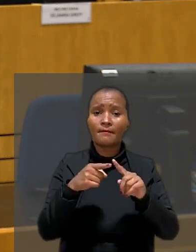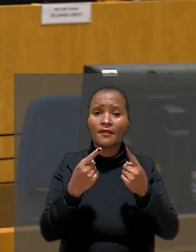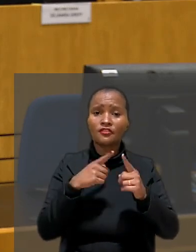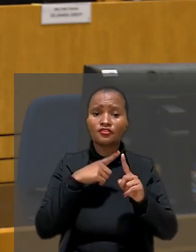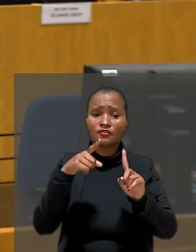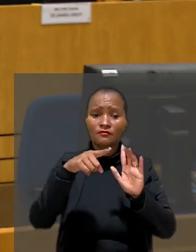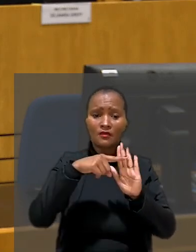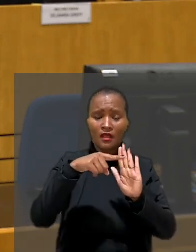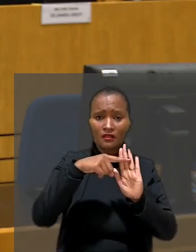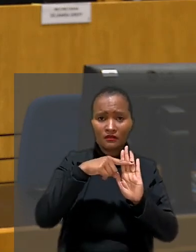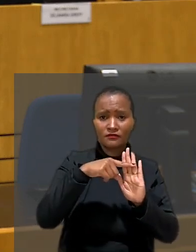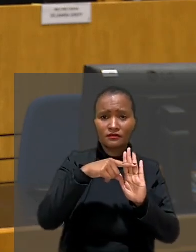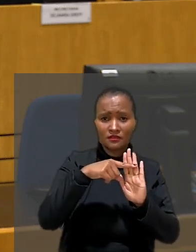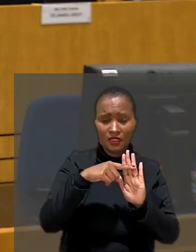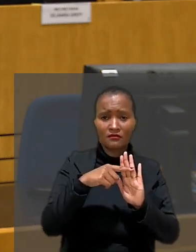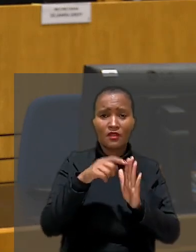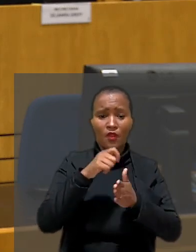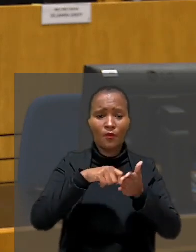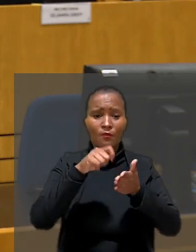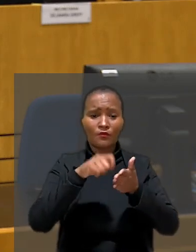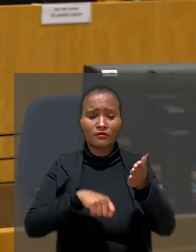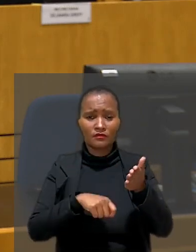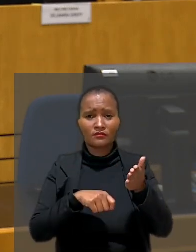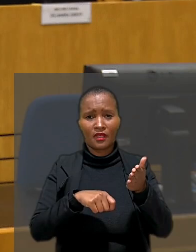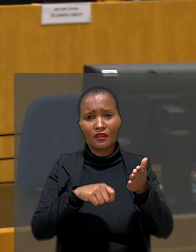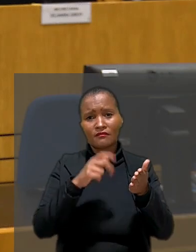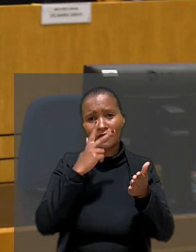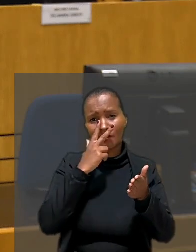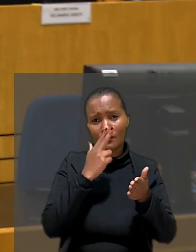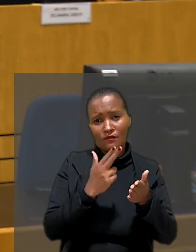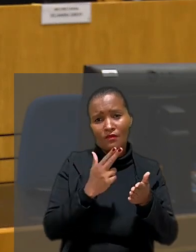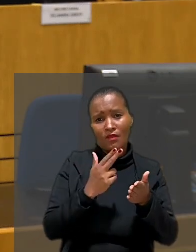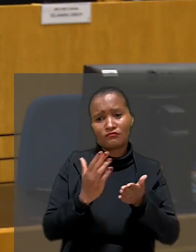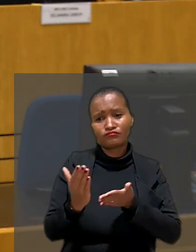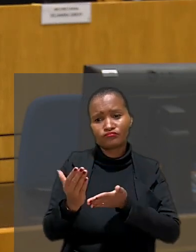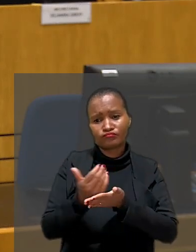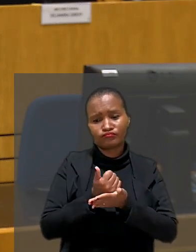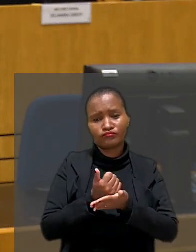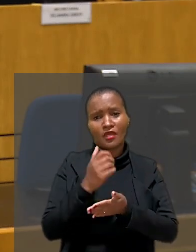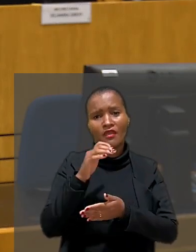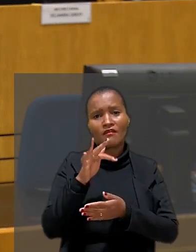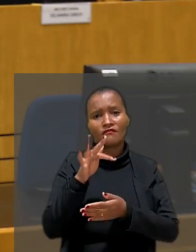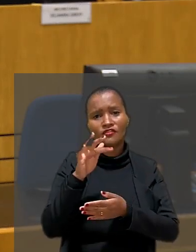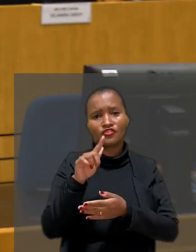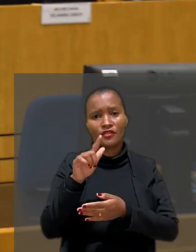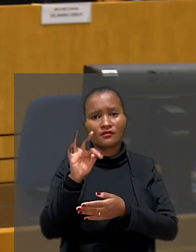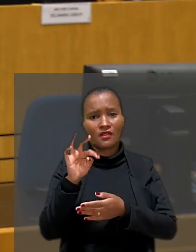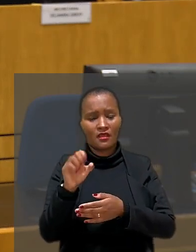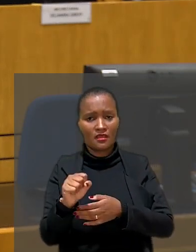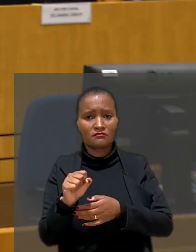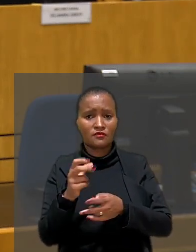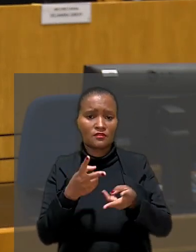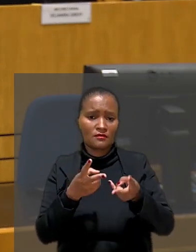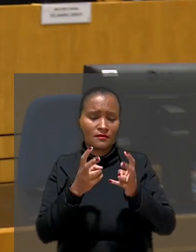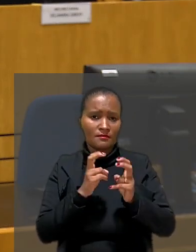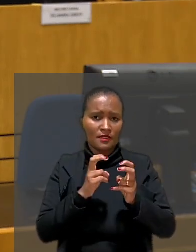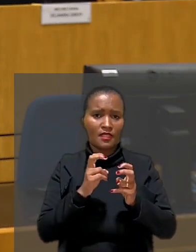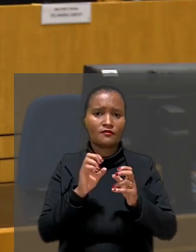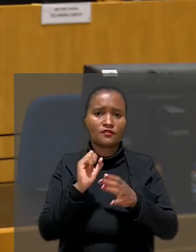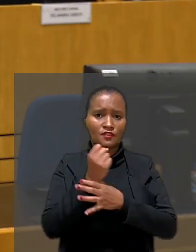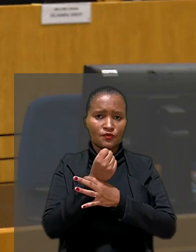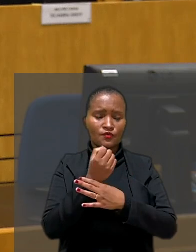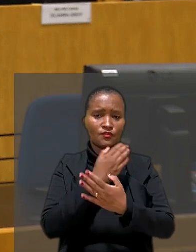cláusula prevendo que a homologação serviria como alvará para o saque do FGTS e o recebimento das guias do seguro